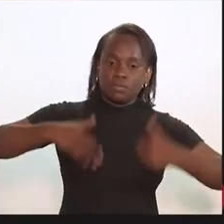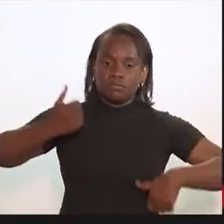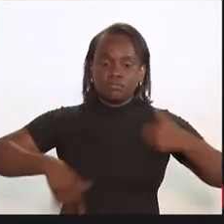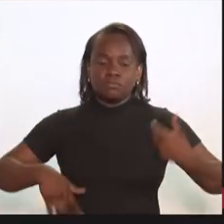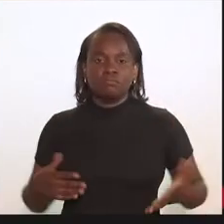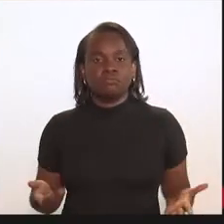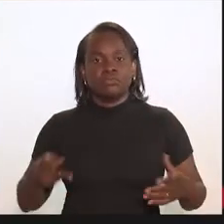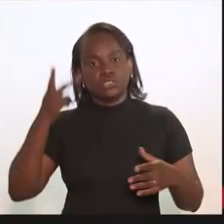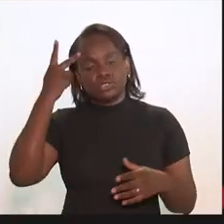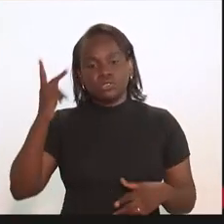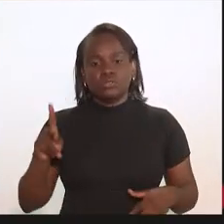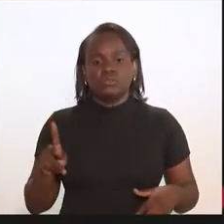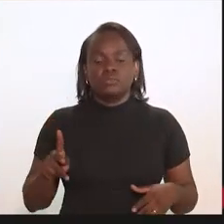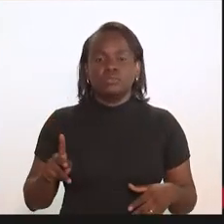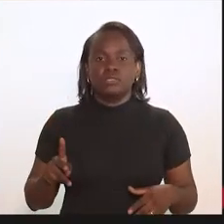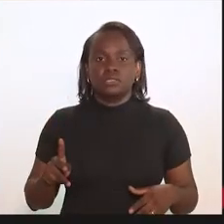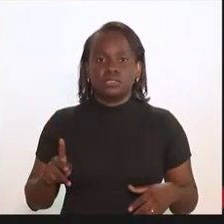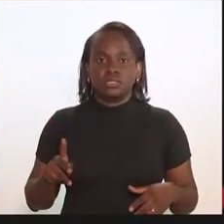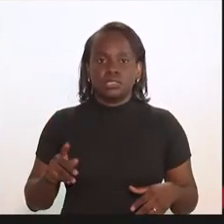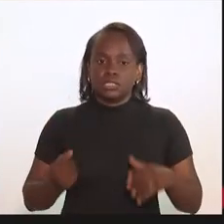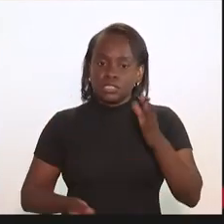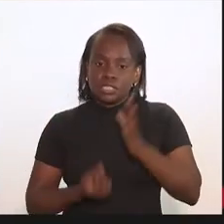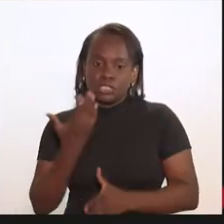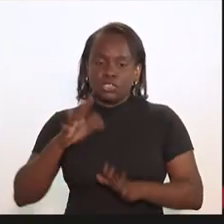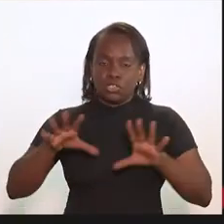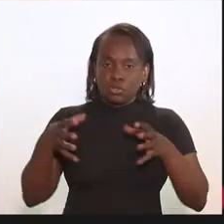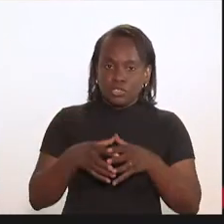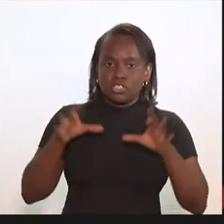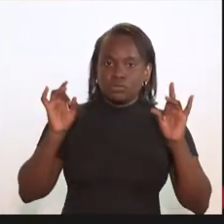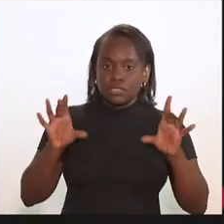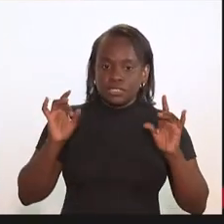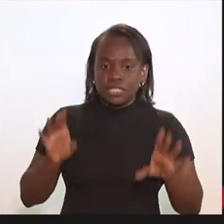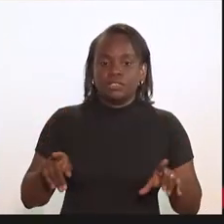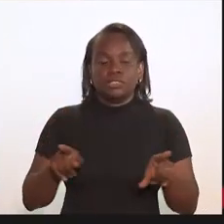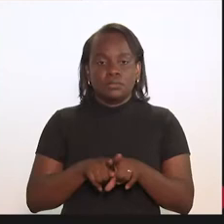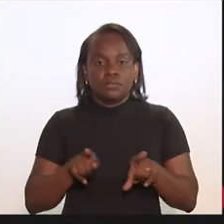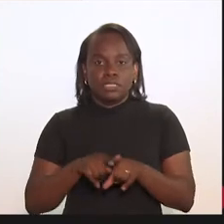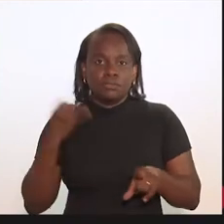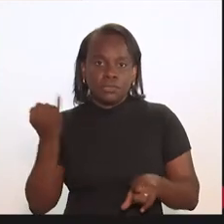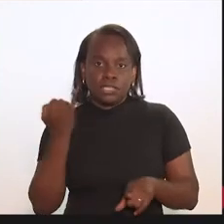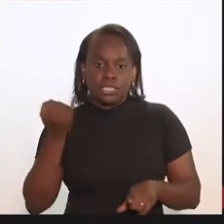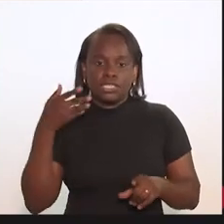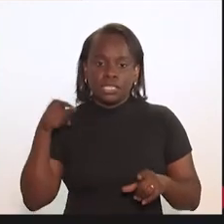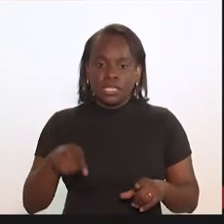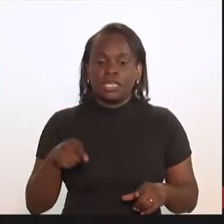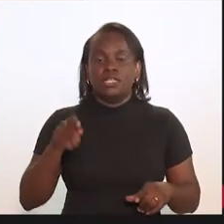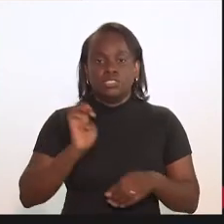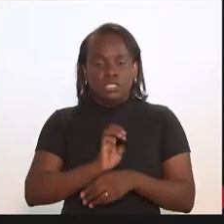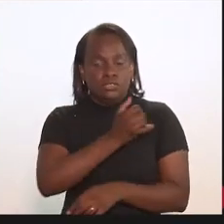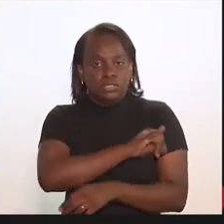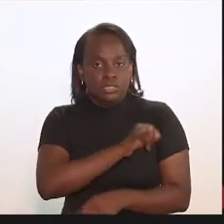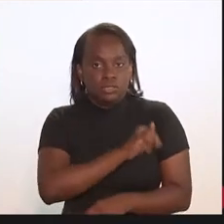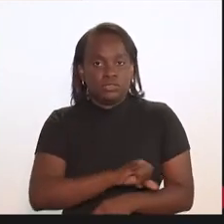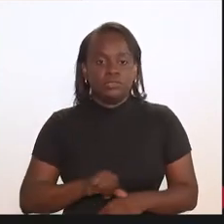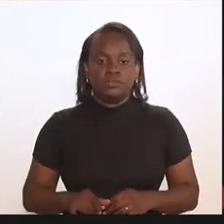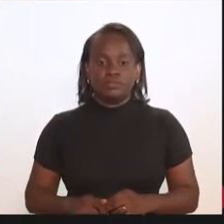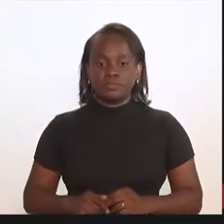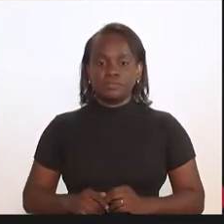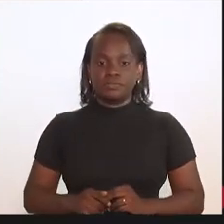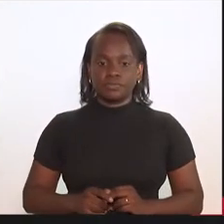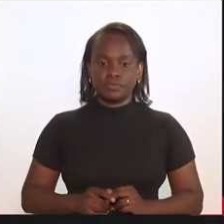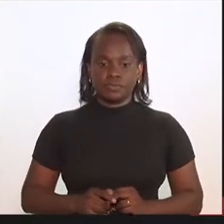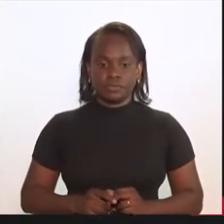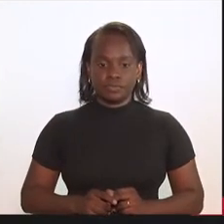considerações em relação à criação da nossa comissão e a importância dela para o nosso Estado do Rio de Janeiro.